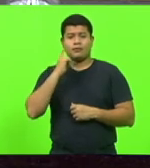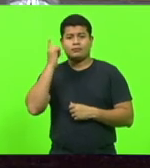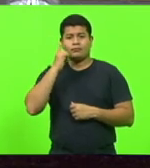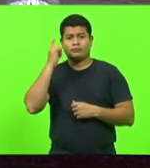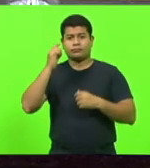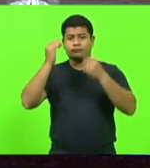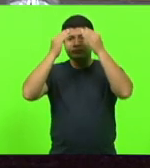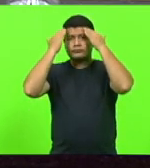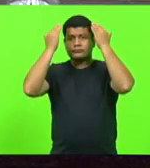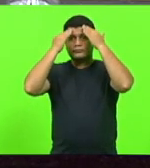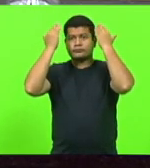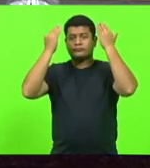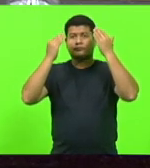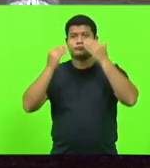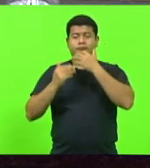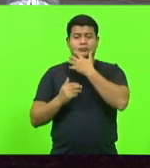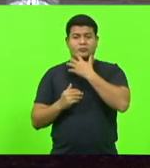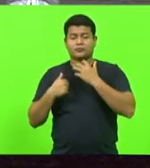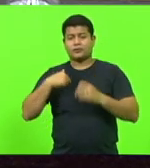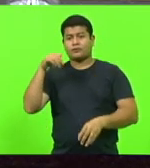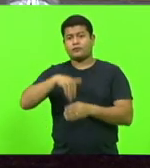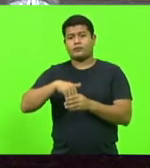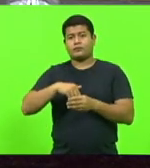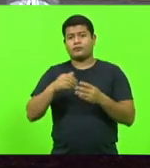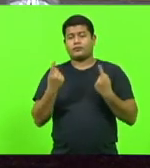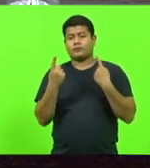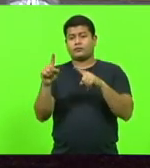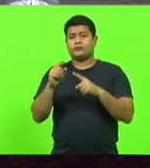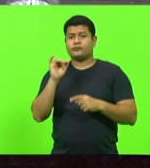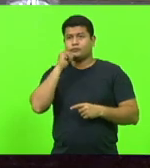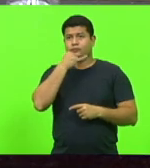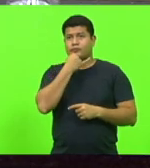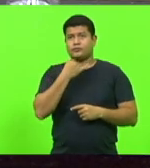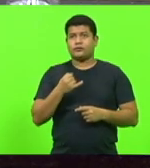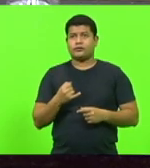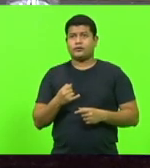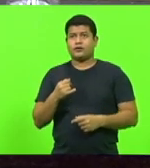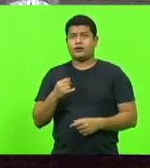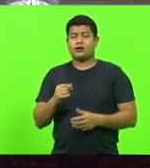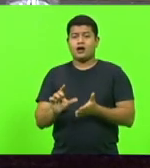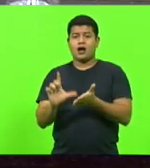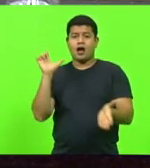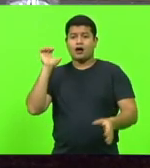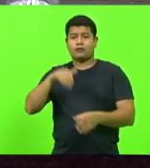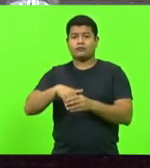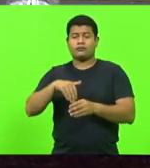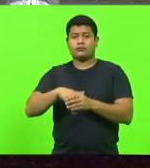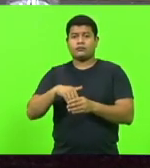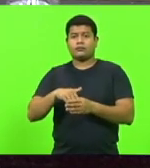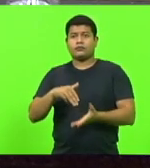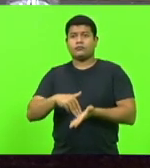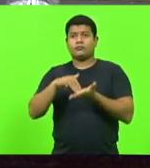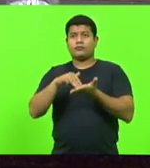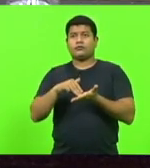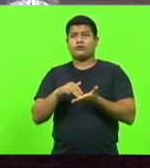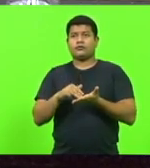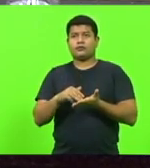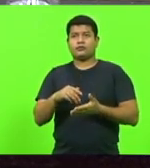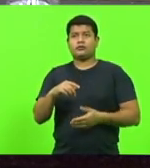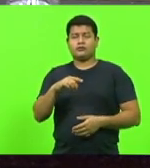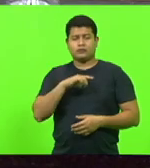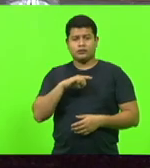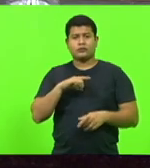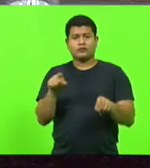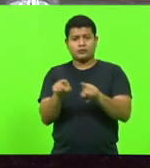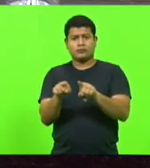Eu voto contrário e, infelizmente, não pude fazer o voto na moção anterior, teria feito também